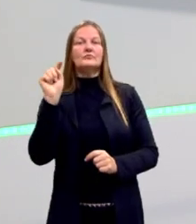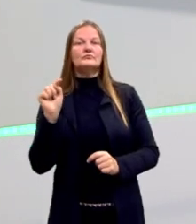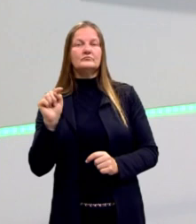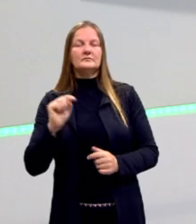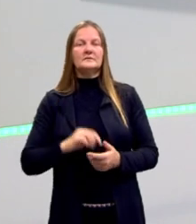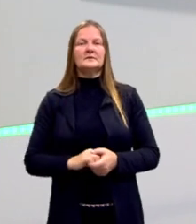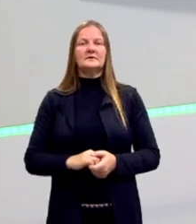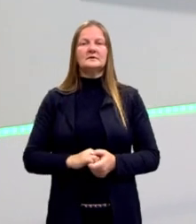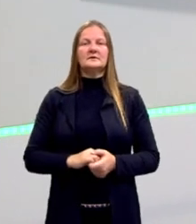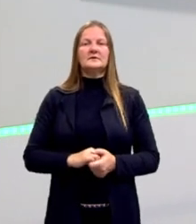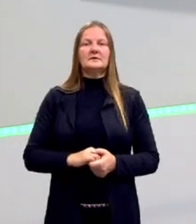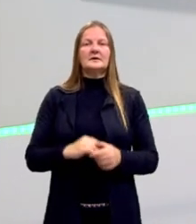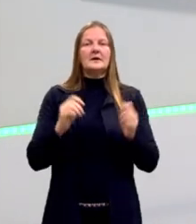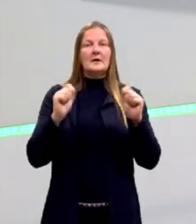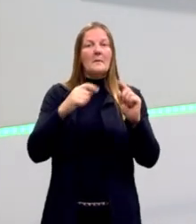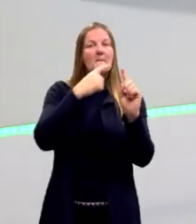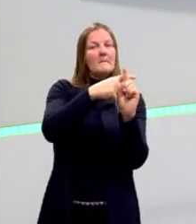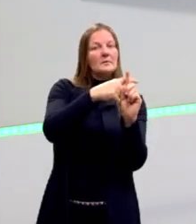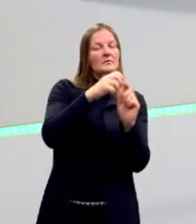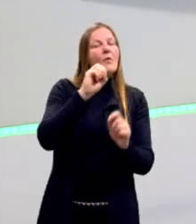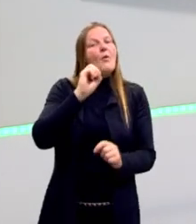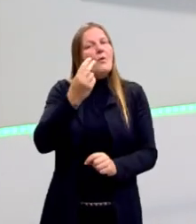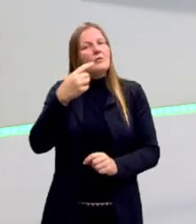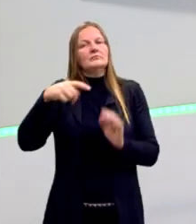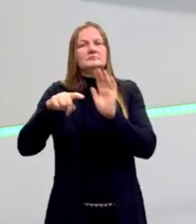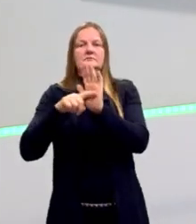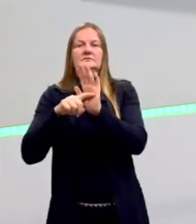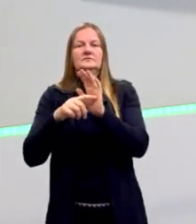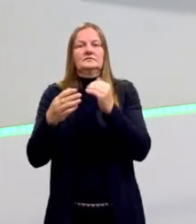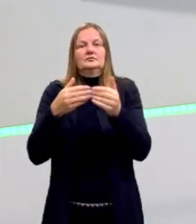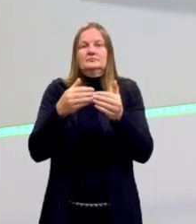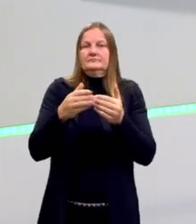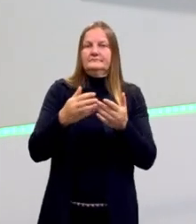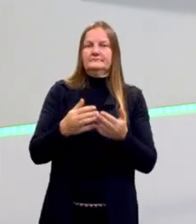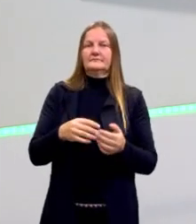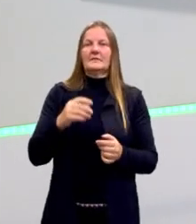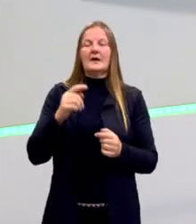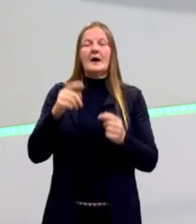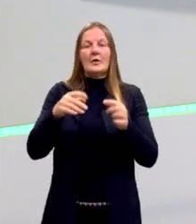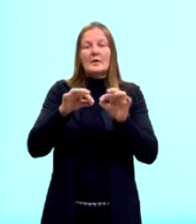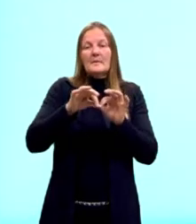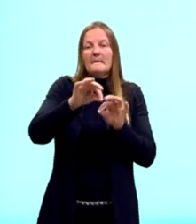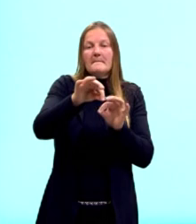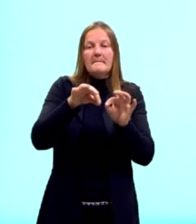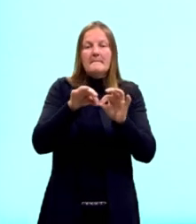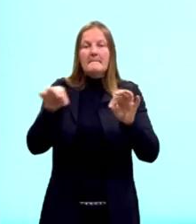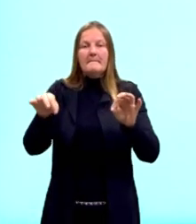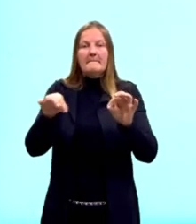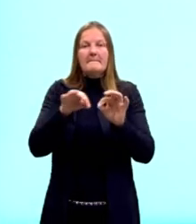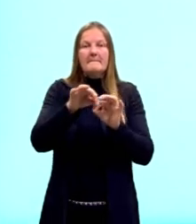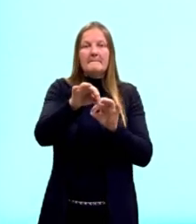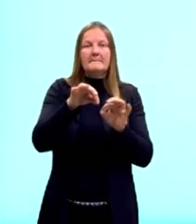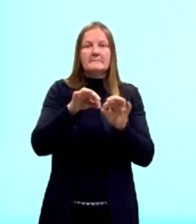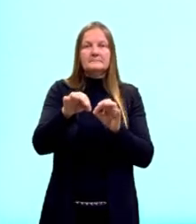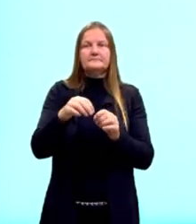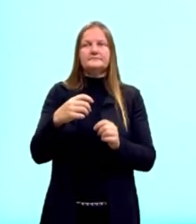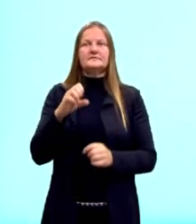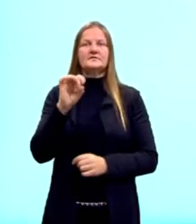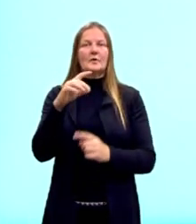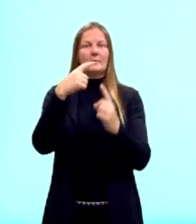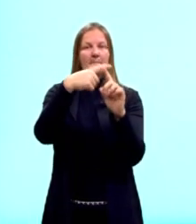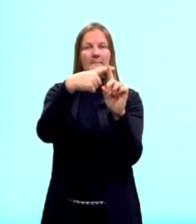esse termo poderia ser positivo ou negativo. Mas, aqui, nós trabalhamos com medidas, então, vamos assumir apenas